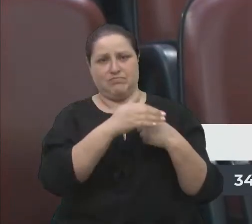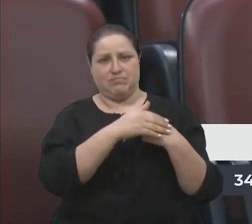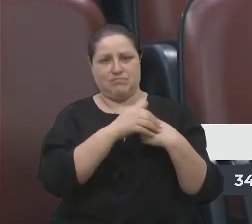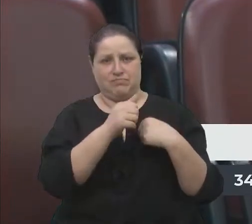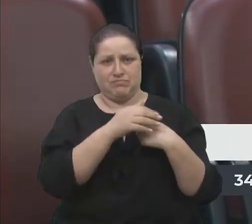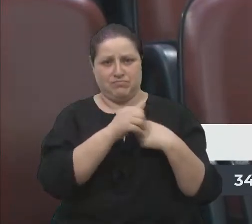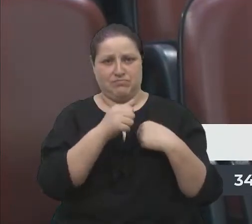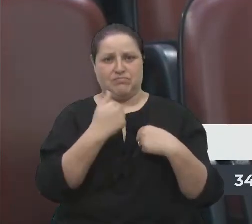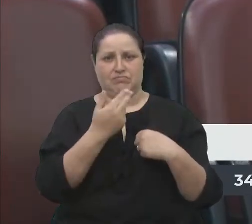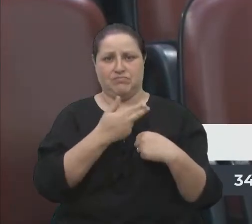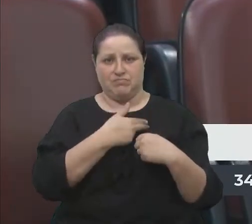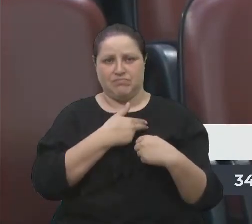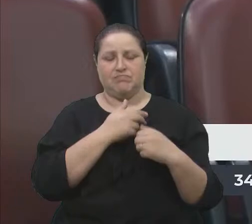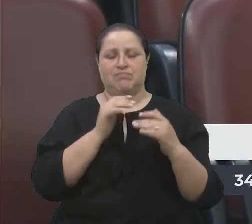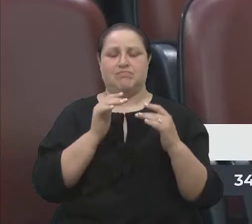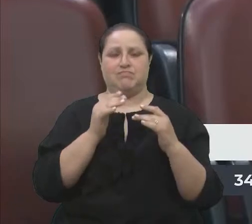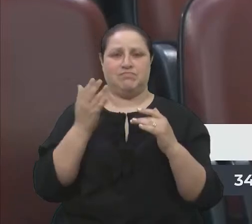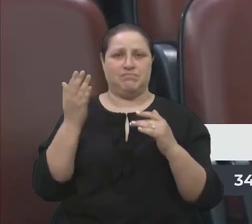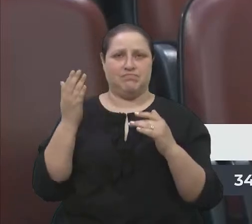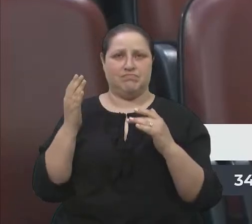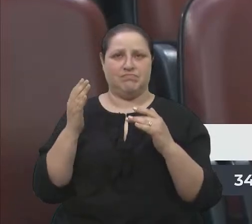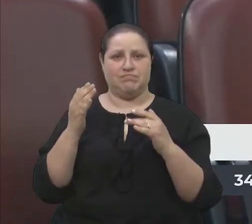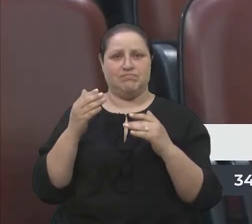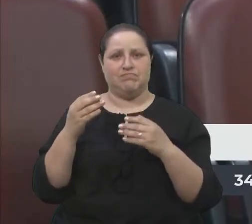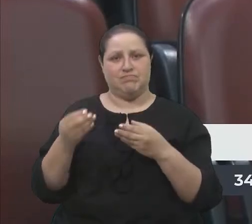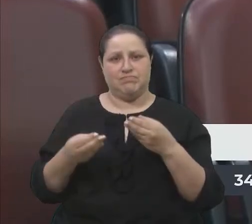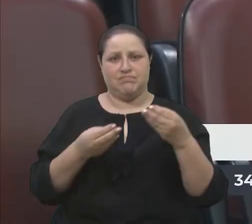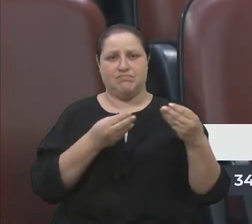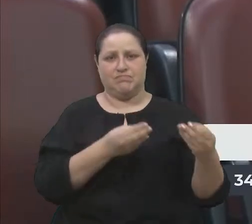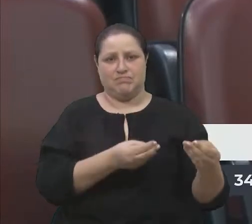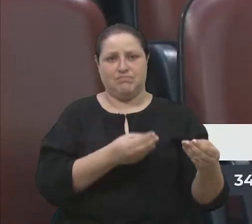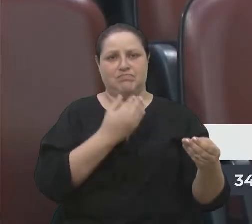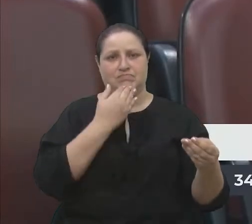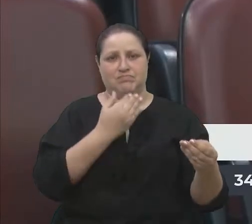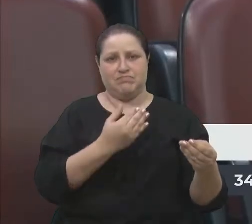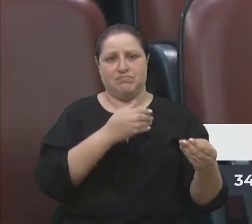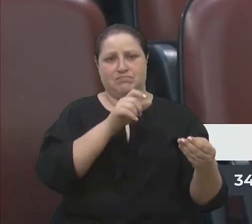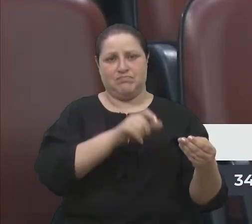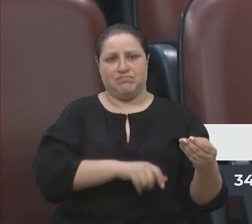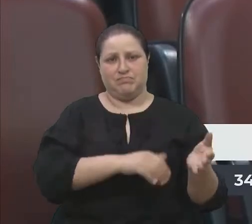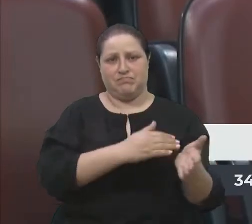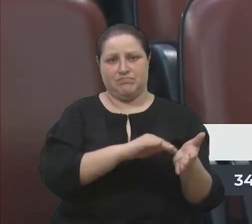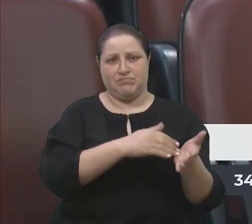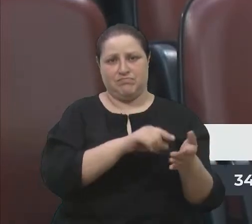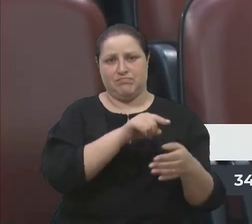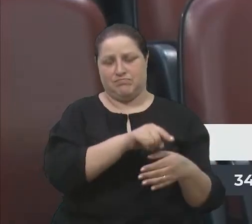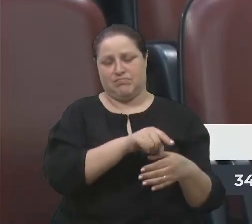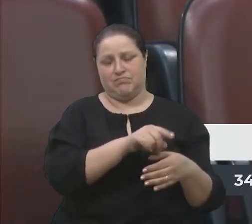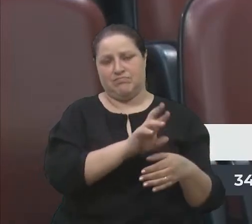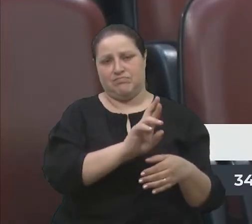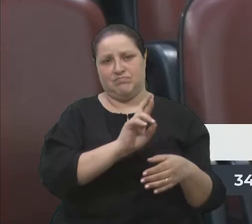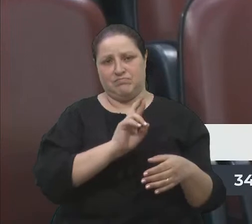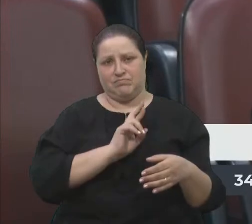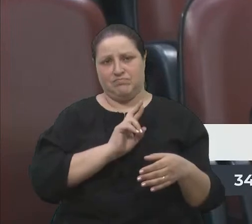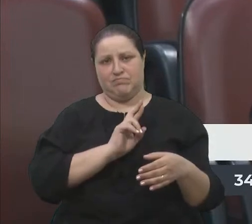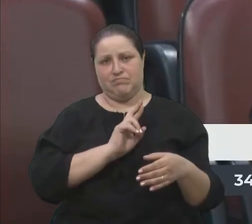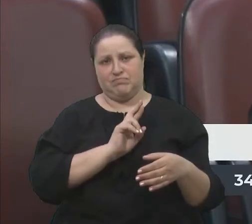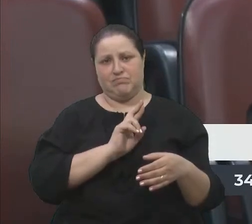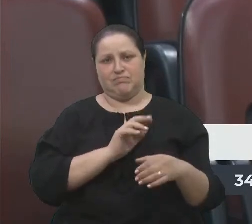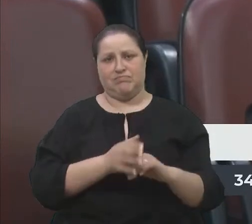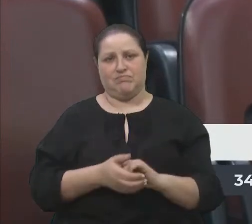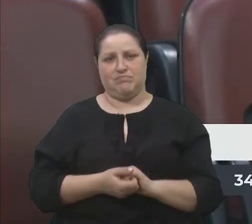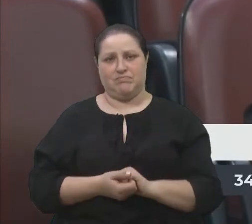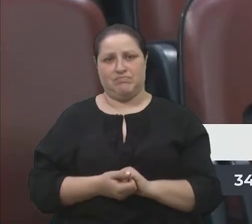nós passamos para o secretário, e logo o secretário, graças a Deus, estão atendendo o nosso pedido. Então, só para deixar mais uma vez aí,